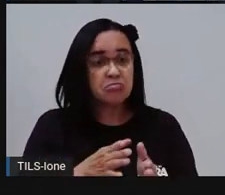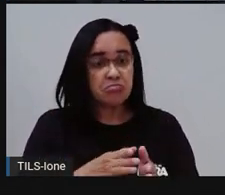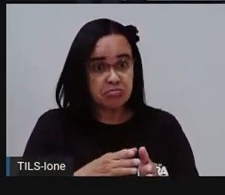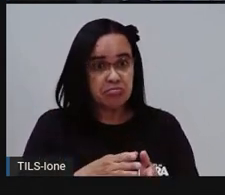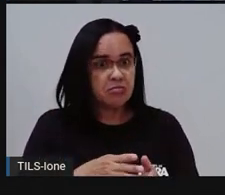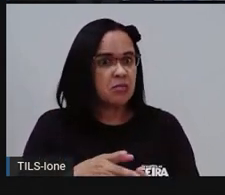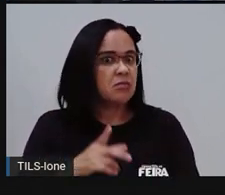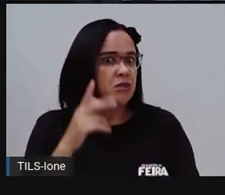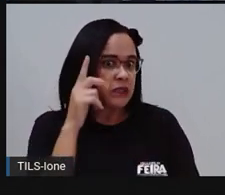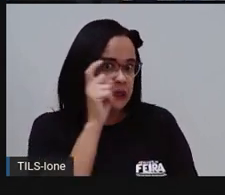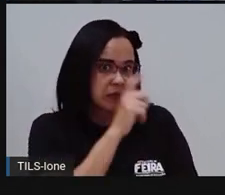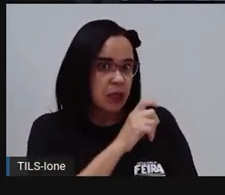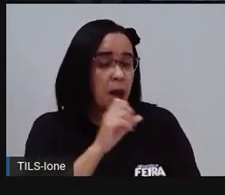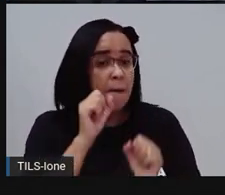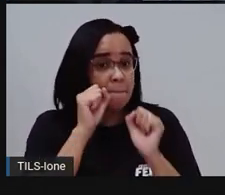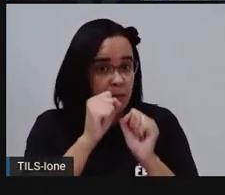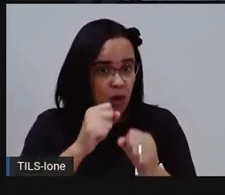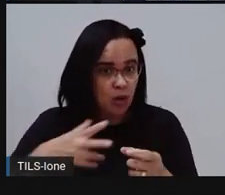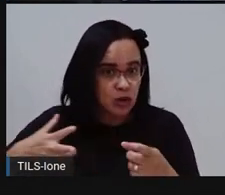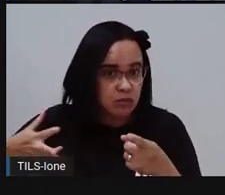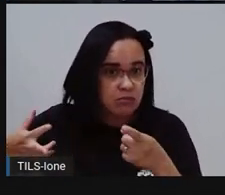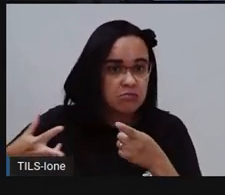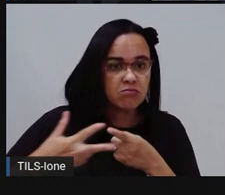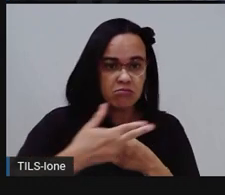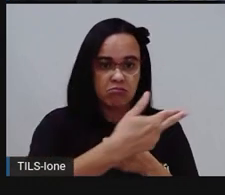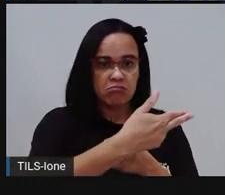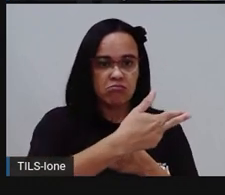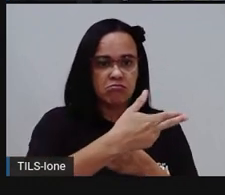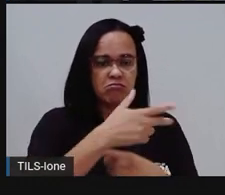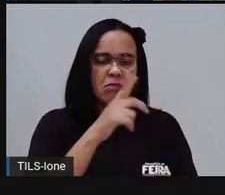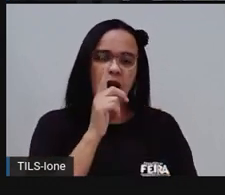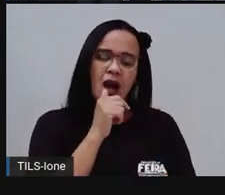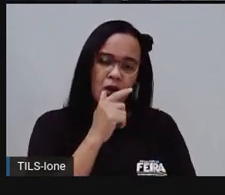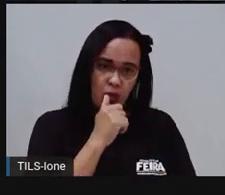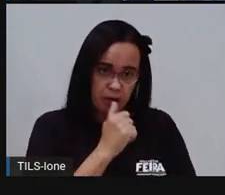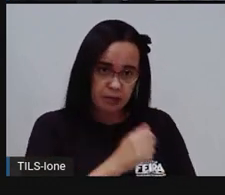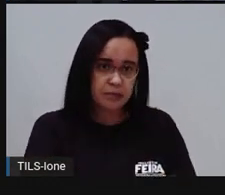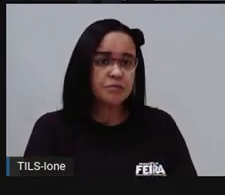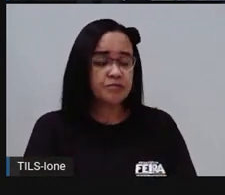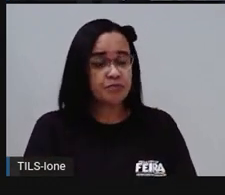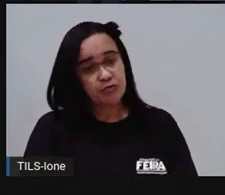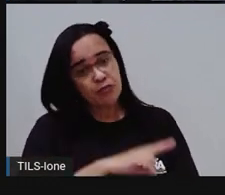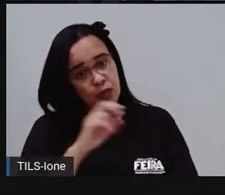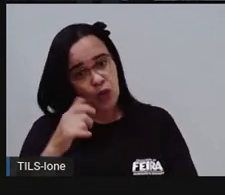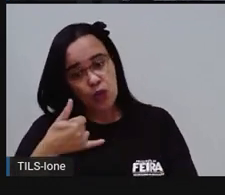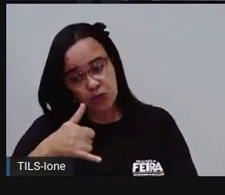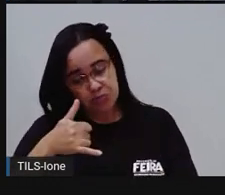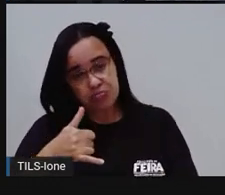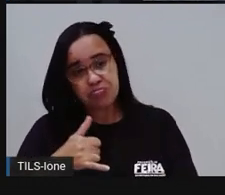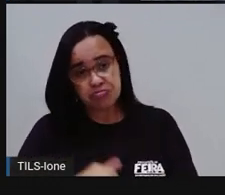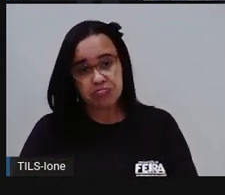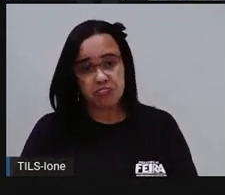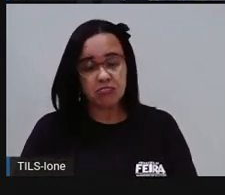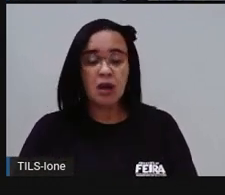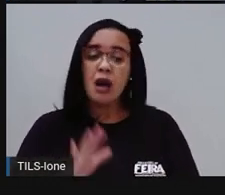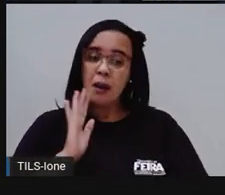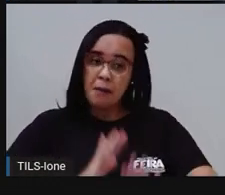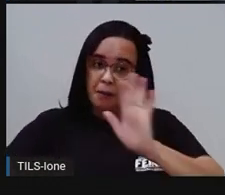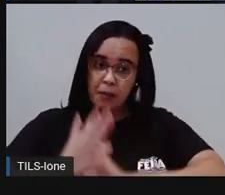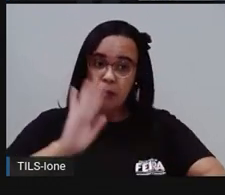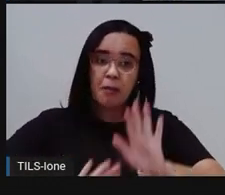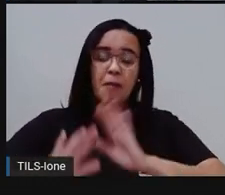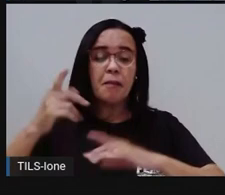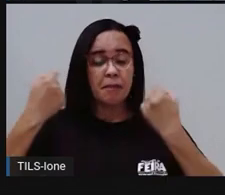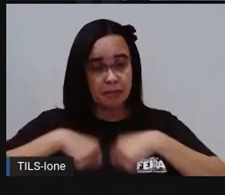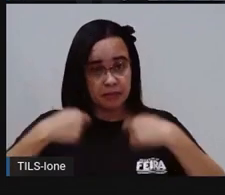né, de cortar a água ou a energia de nossa casa. Então tem que ter sempre esse cuidado, tá bom? Aí agora a PRO quer